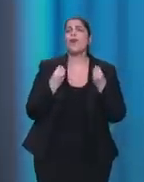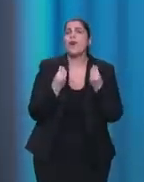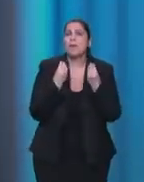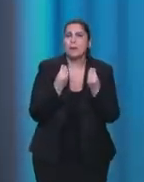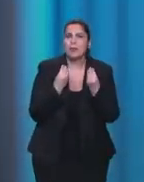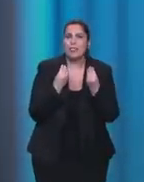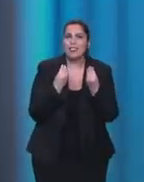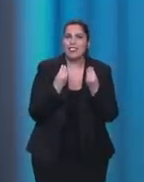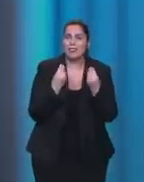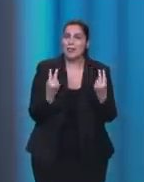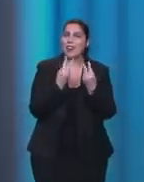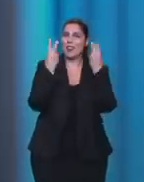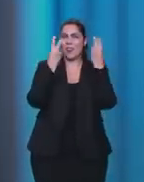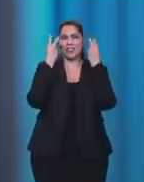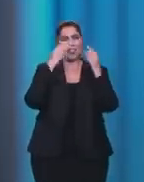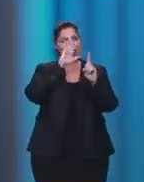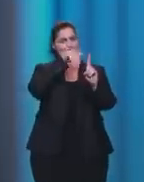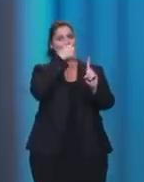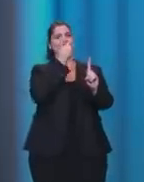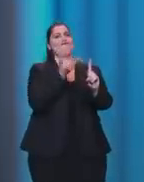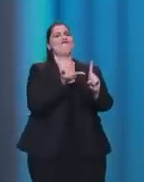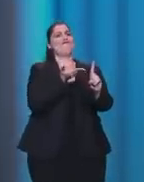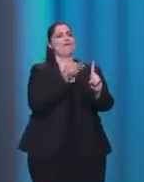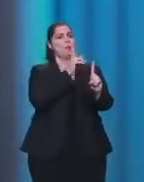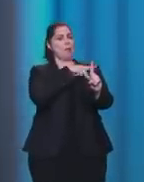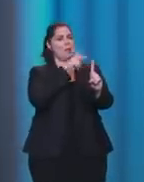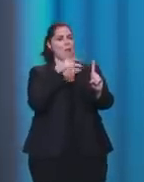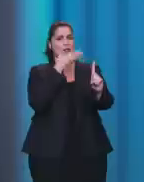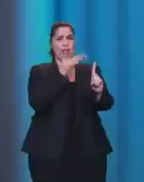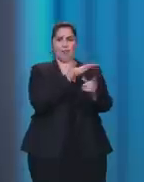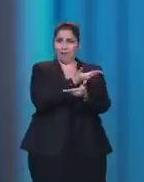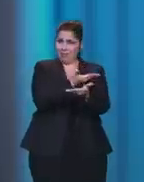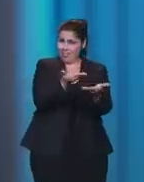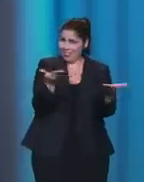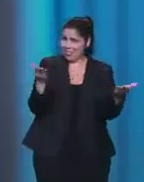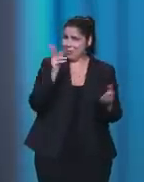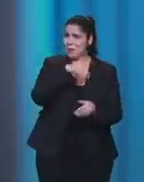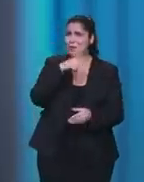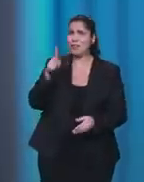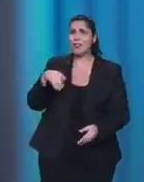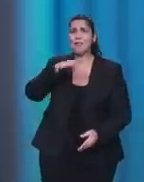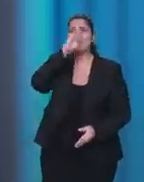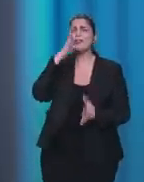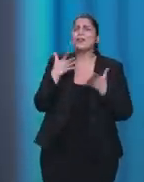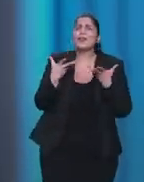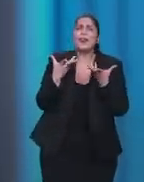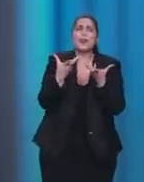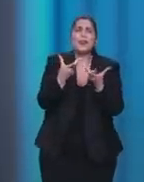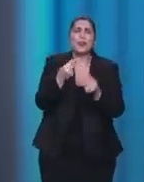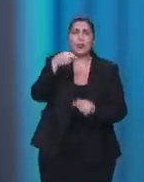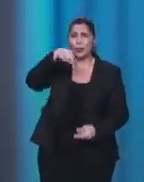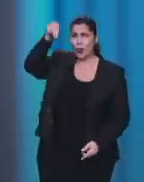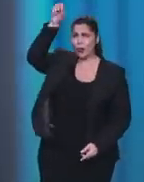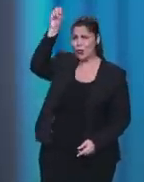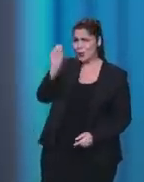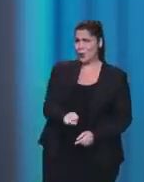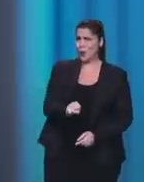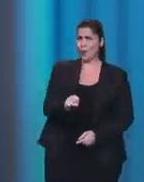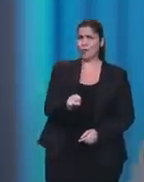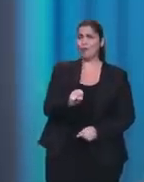valorizando, honrando os professores. Vocês, professores de todo o Brasil, de norte a sul, de leste a oeste,